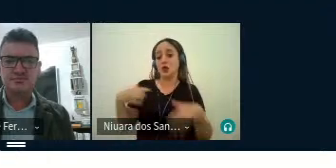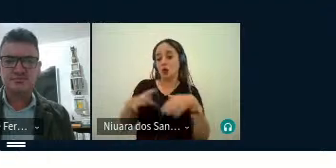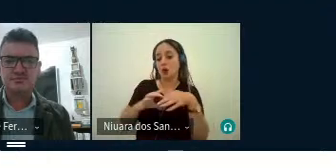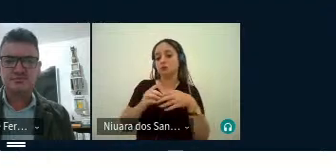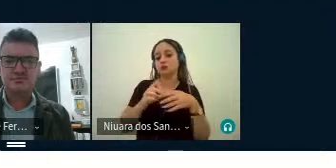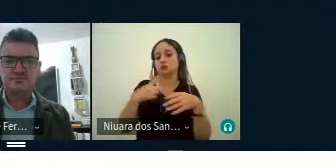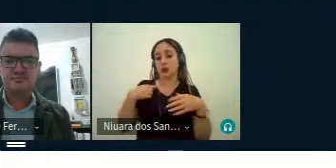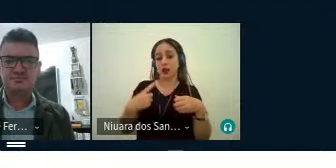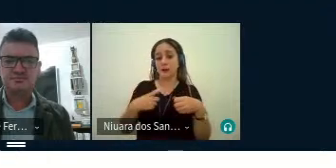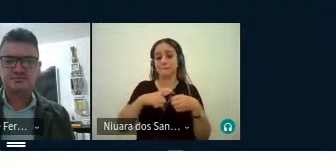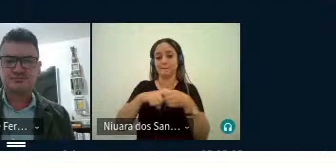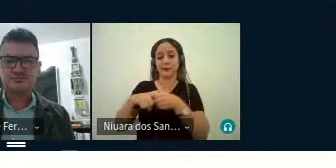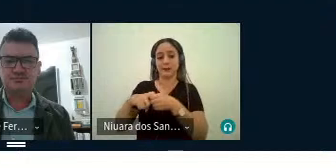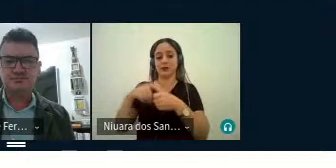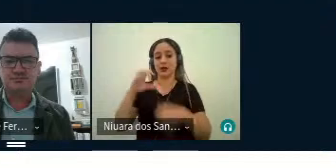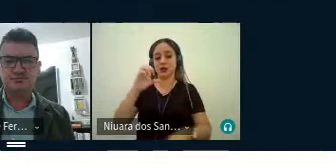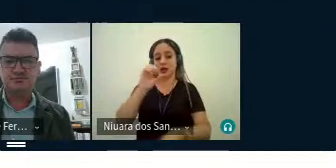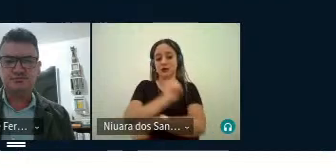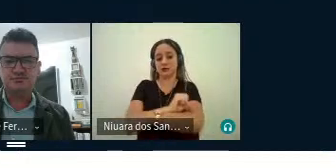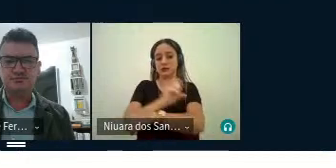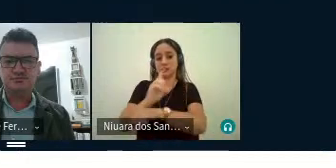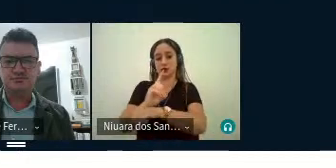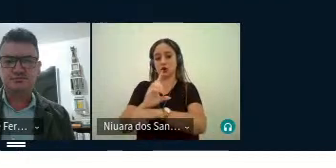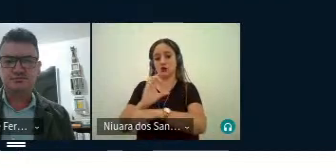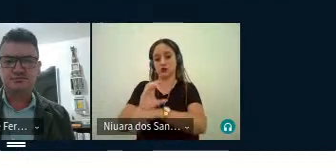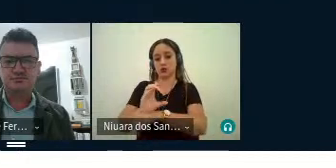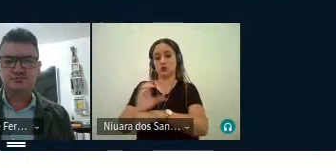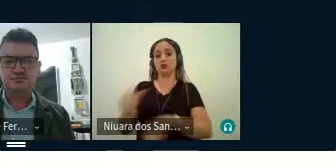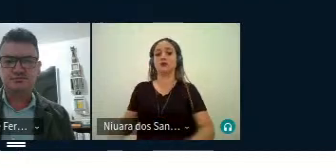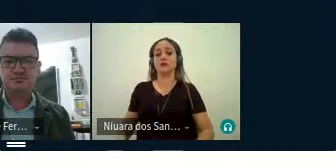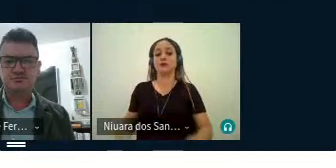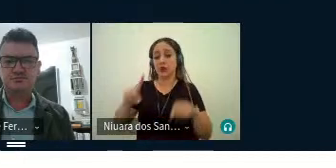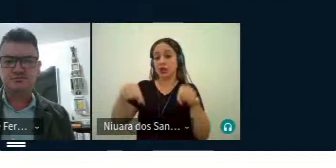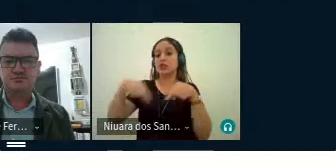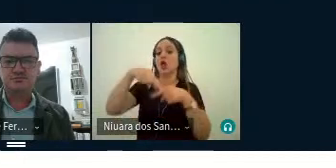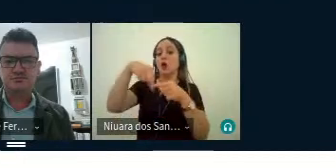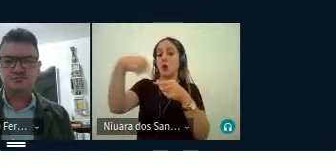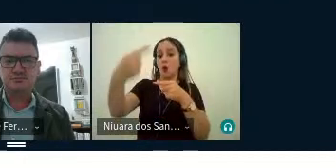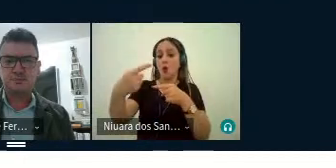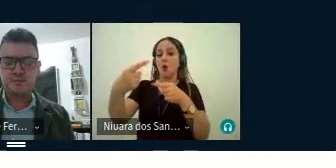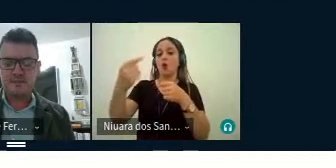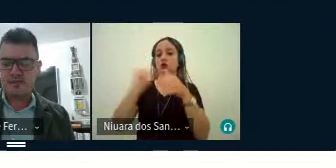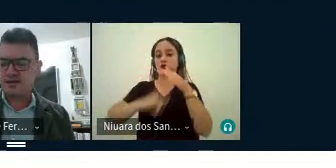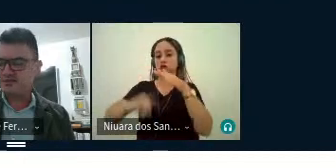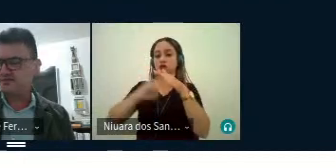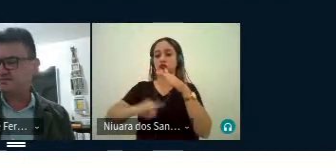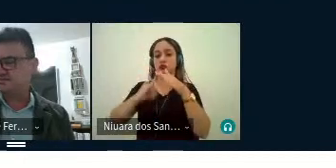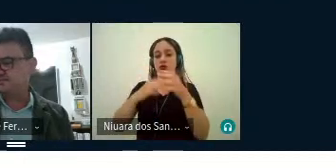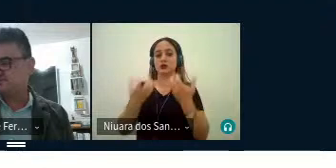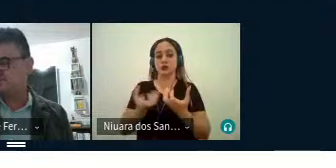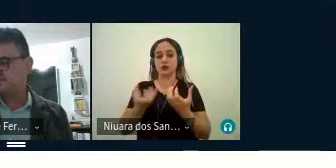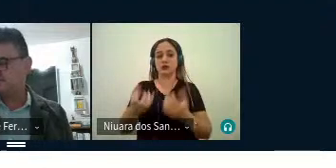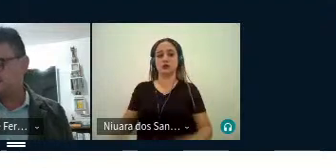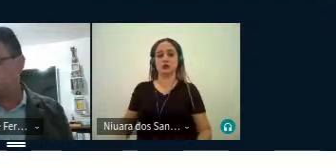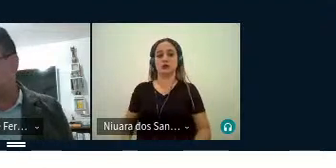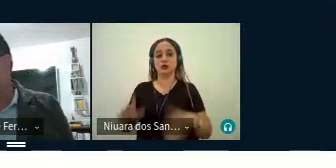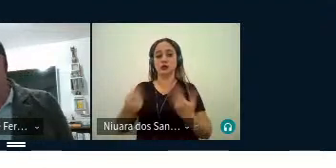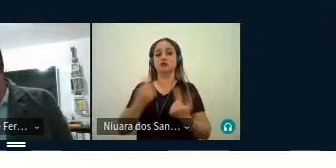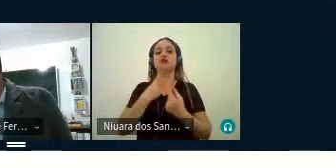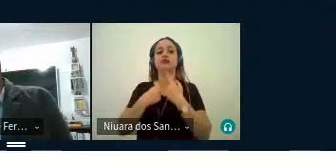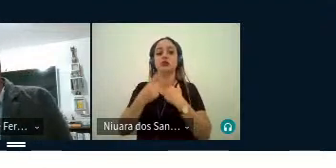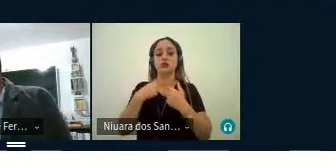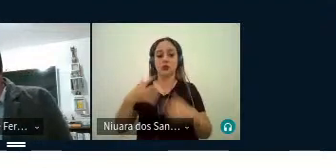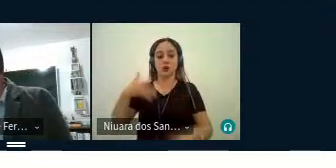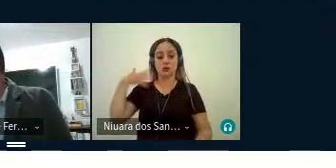SEDUC, a nossa Secretaria de Educação do Estado de Rondônia, bem como outras instituições interessadas. Assim, desejamos que este